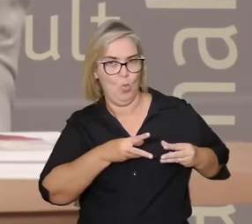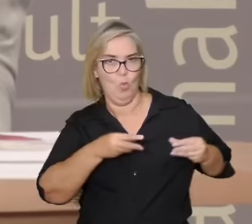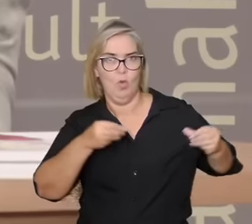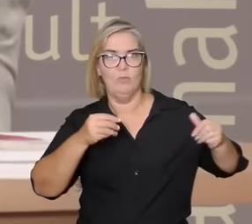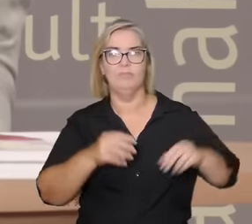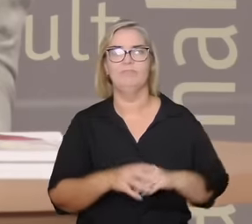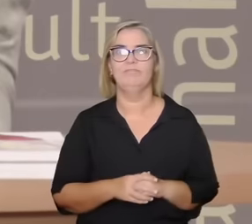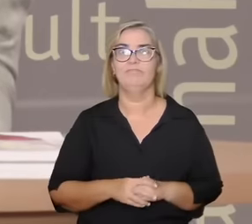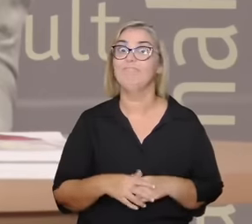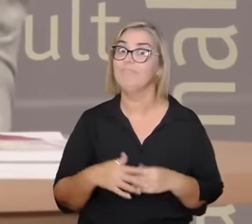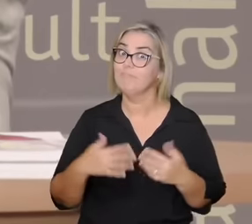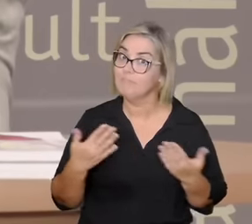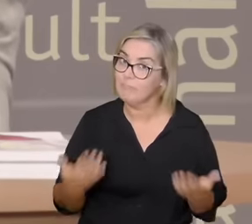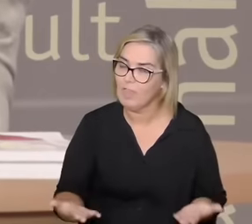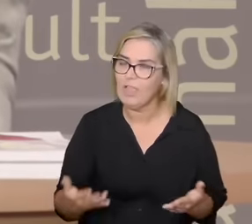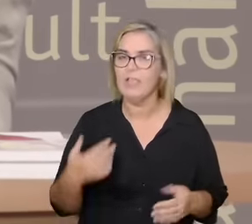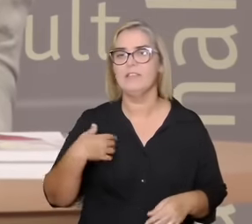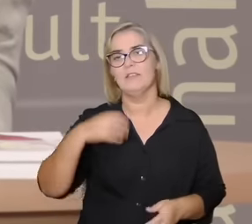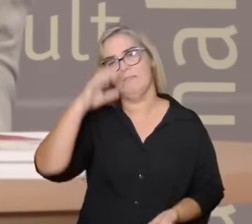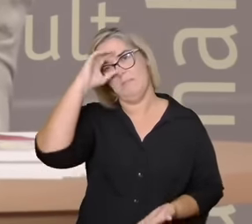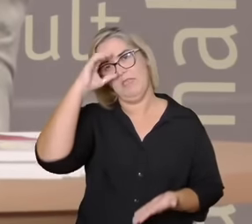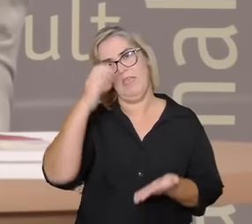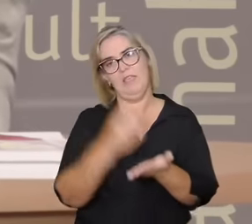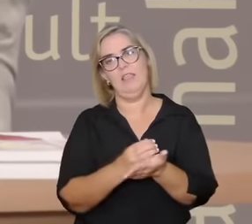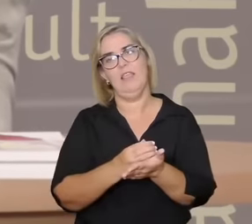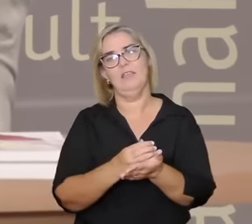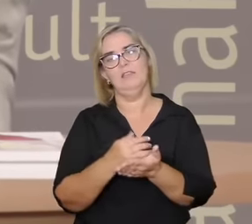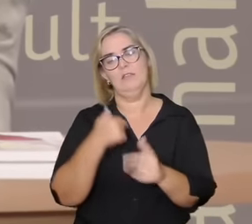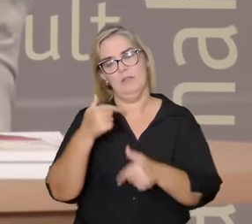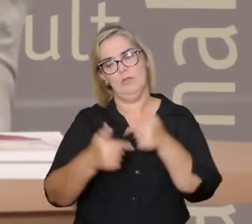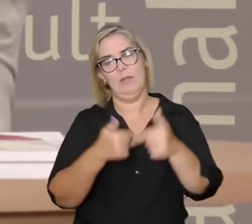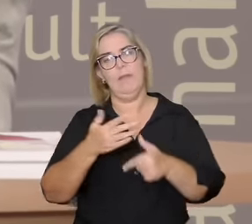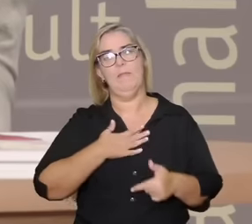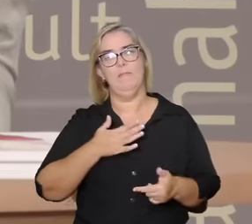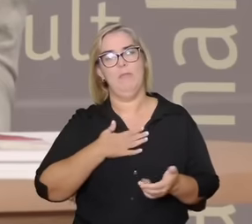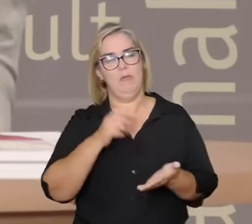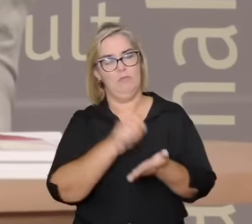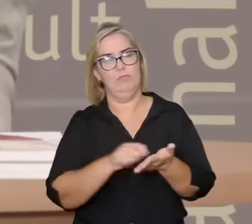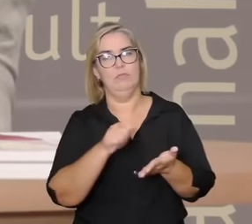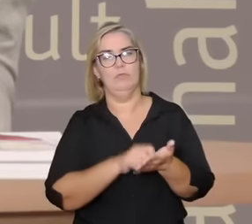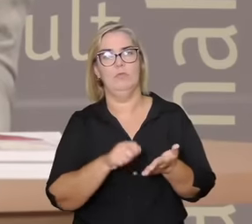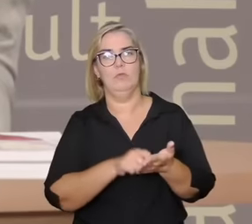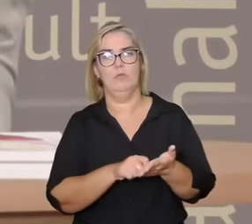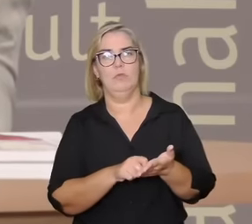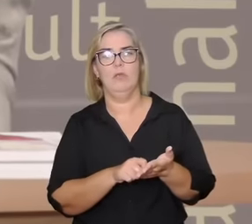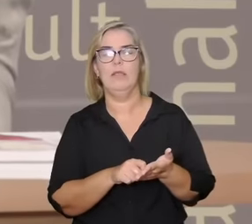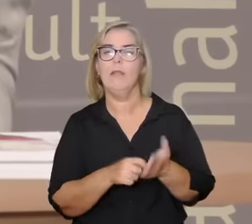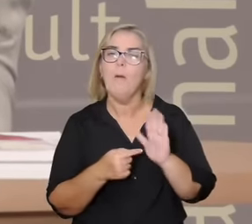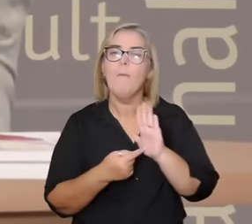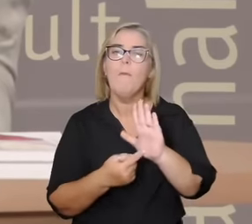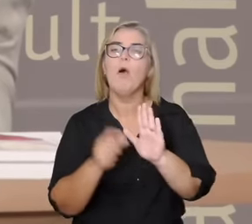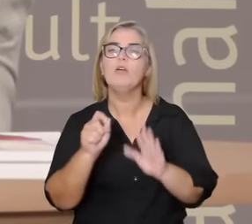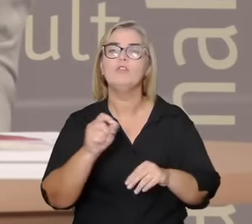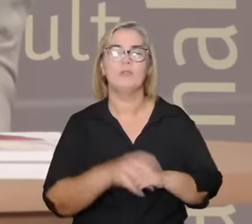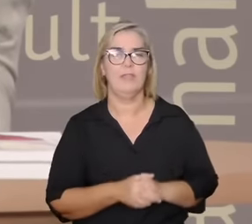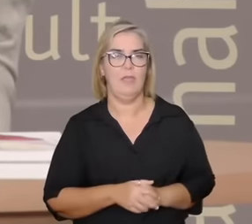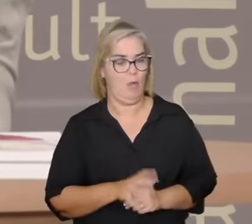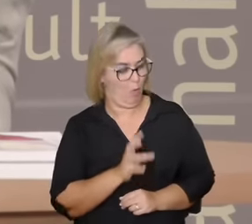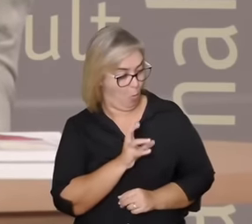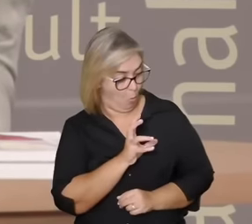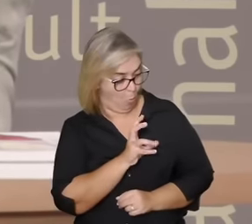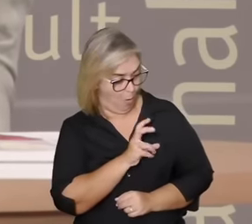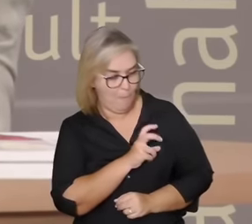tese que eu quero defender a minha hipótese de trabalho qual minha hipótese de trabalho o amor é esse afeto catalisador